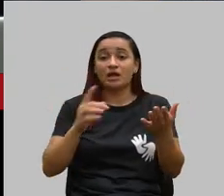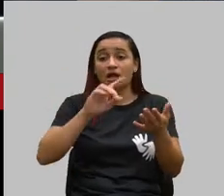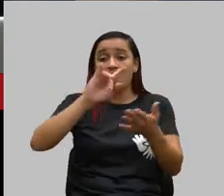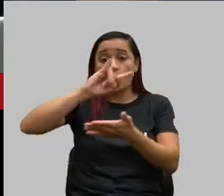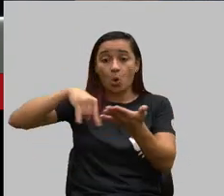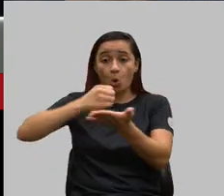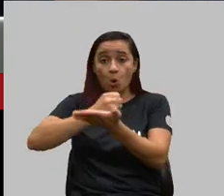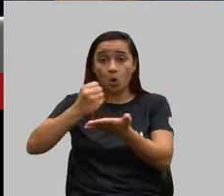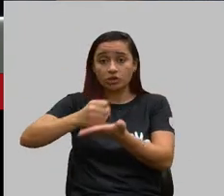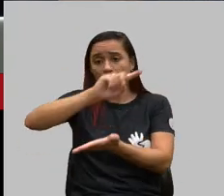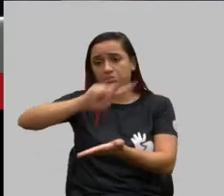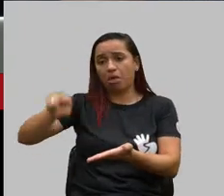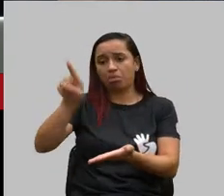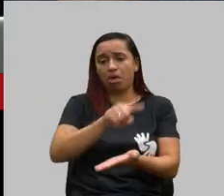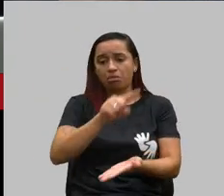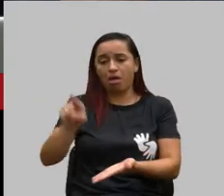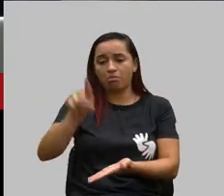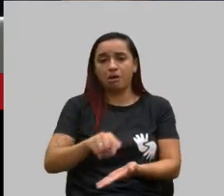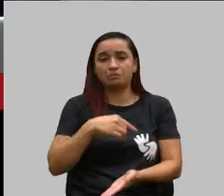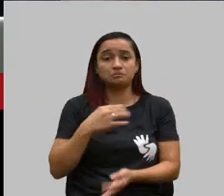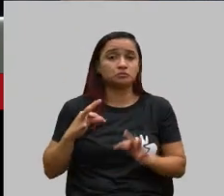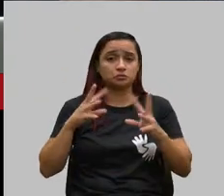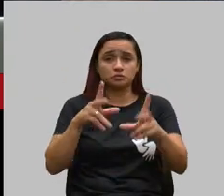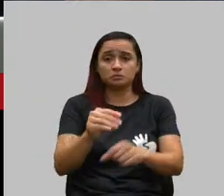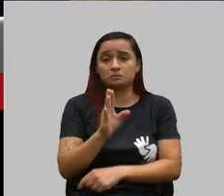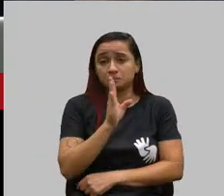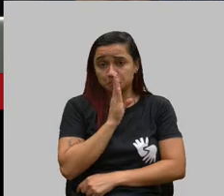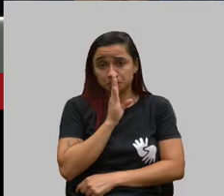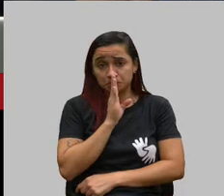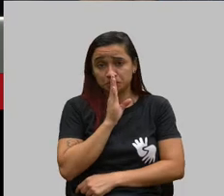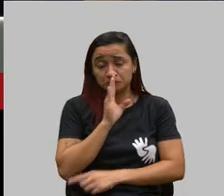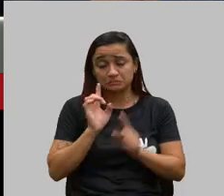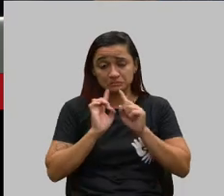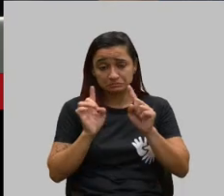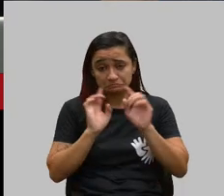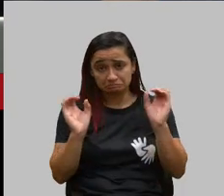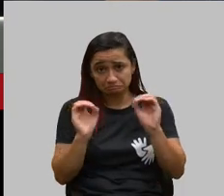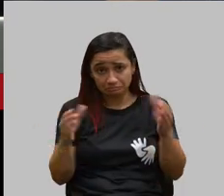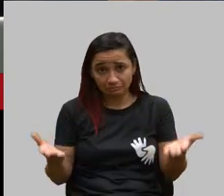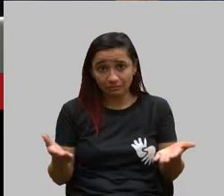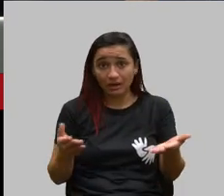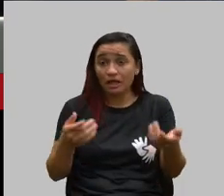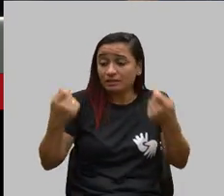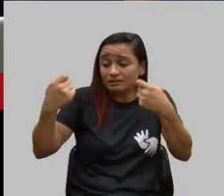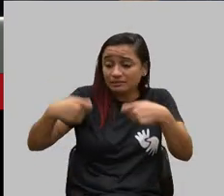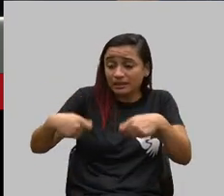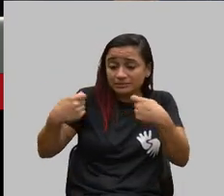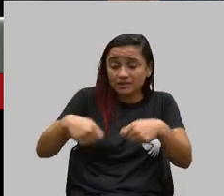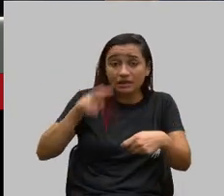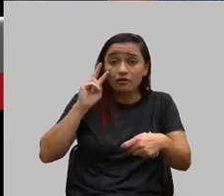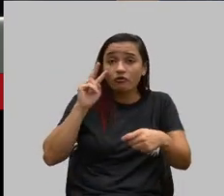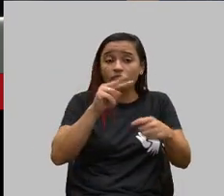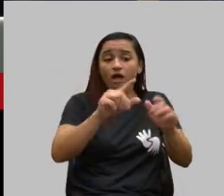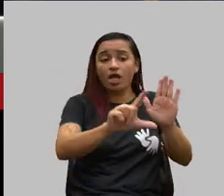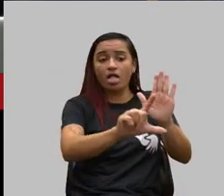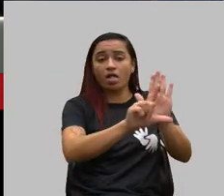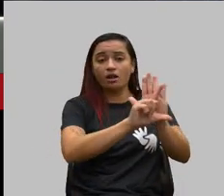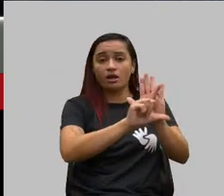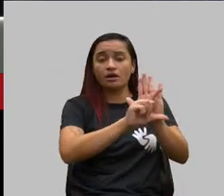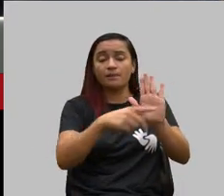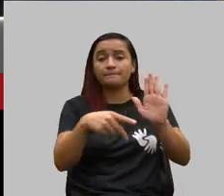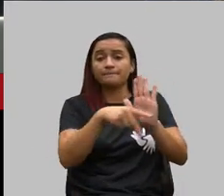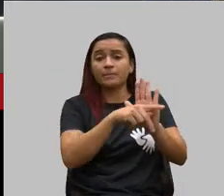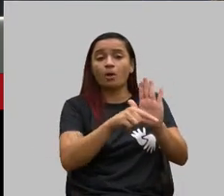ninguém falando nada. A necessidade de você rever a lei a qual gerencia